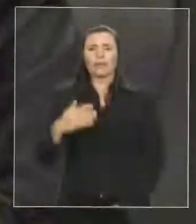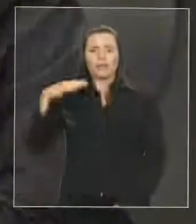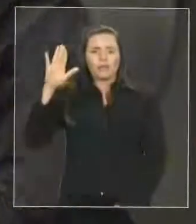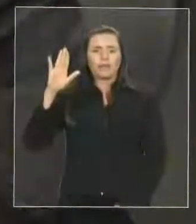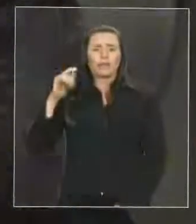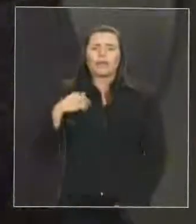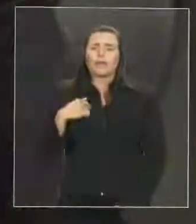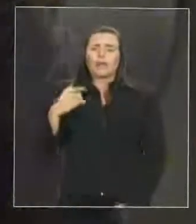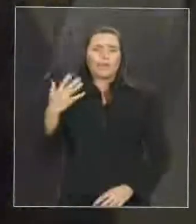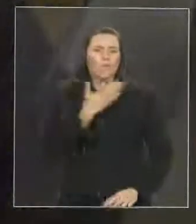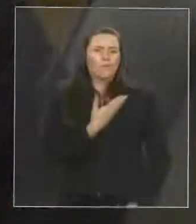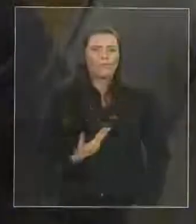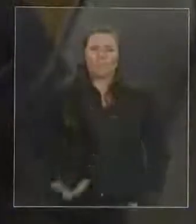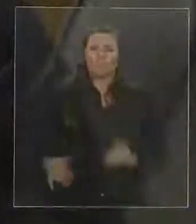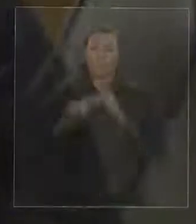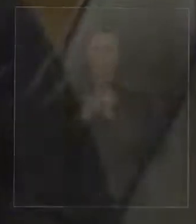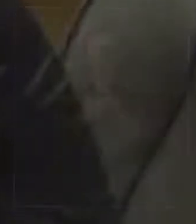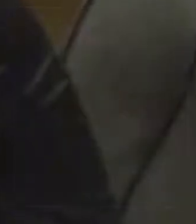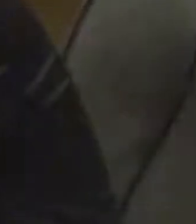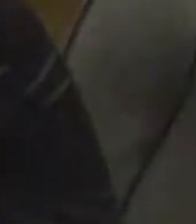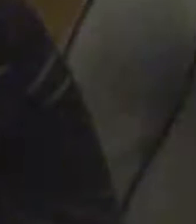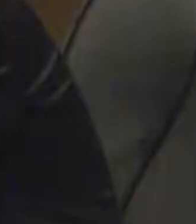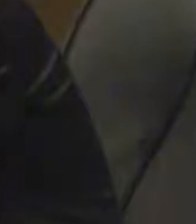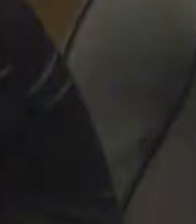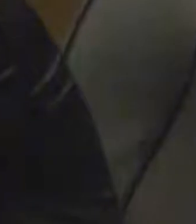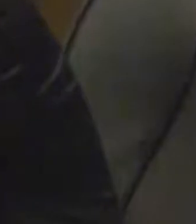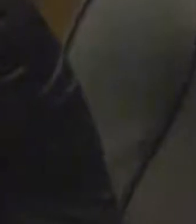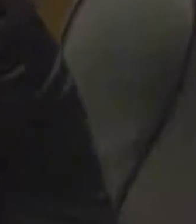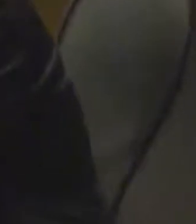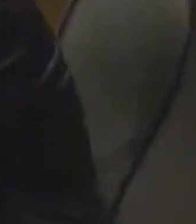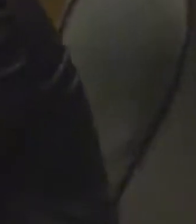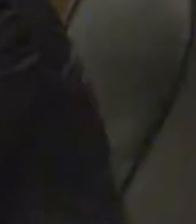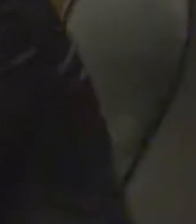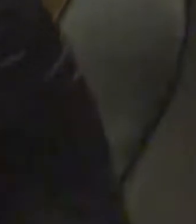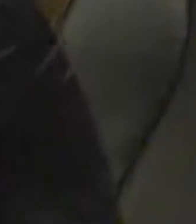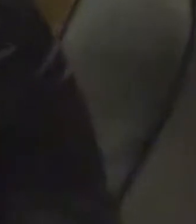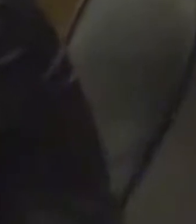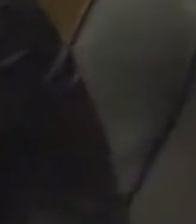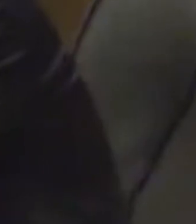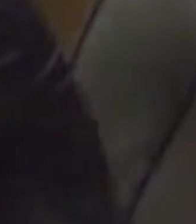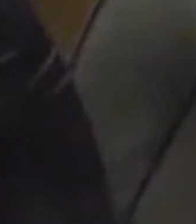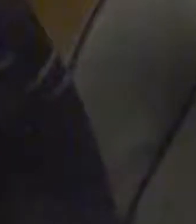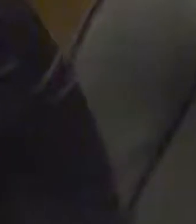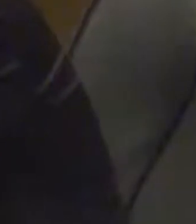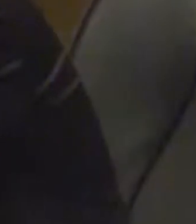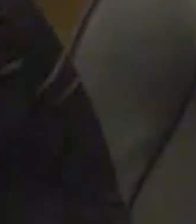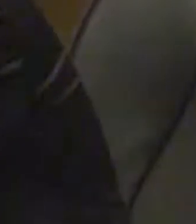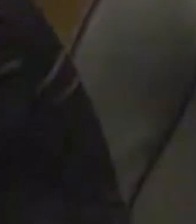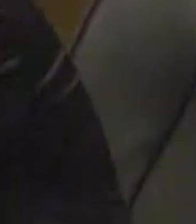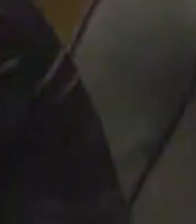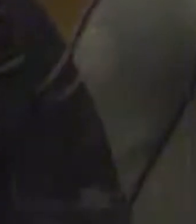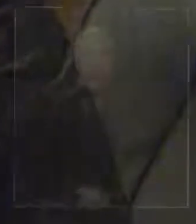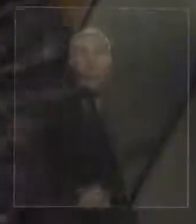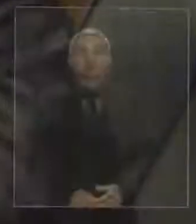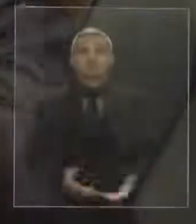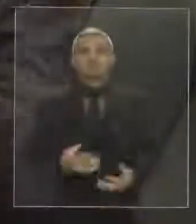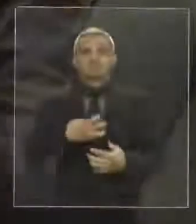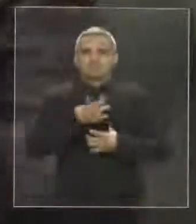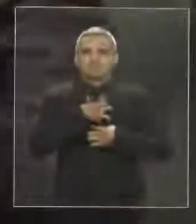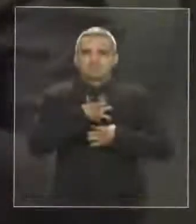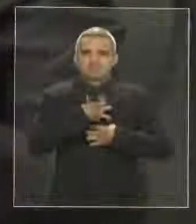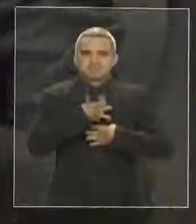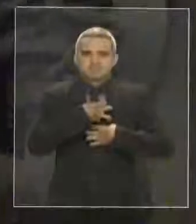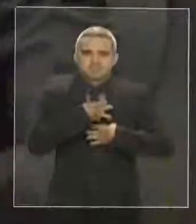mas na prática é um desastre. O que V. Exª está tratando aí nessa tribuna, eu me sinto tão